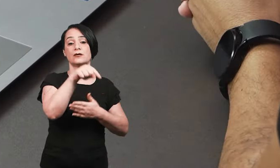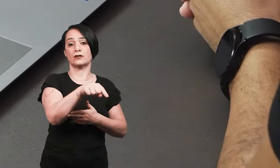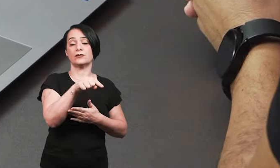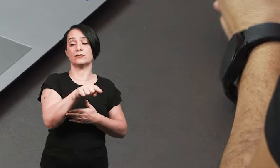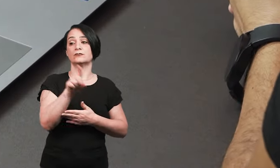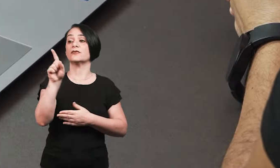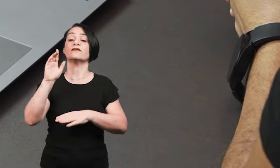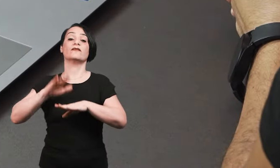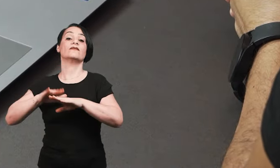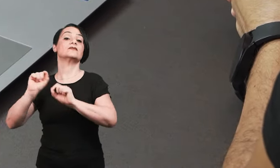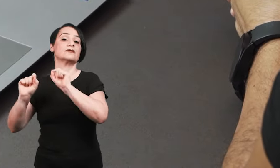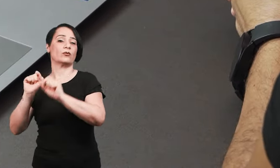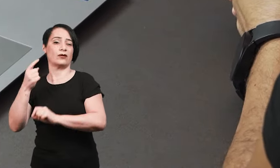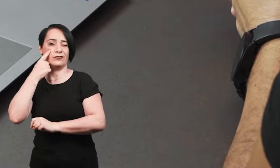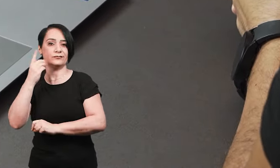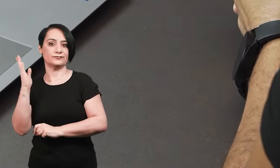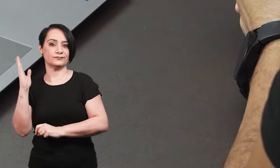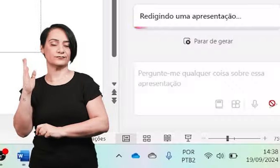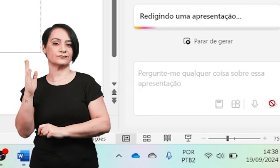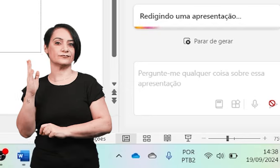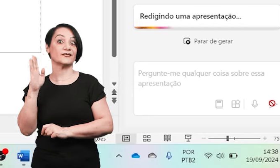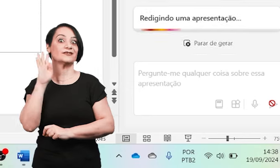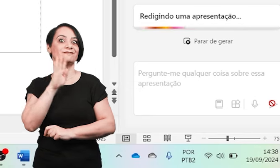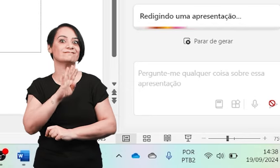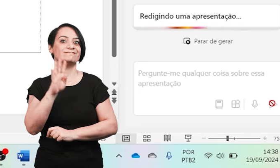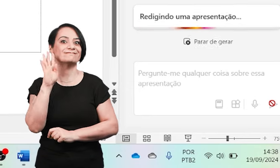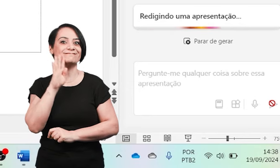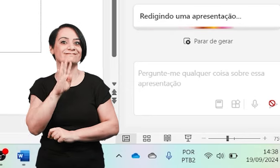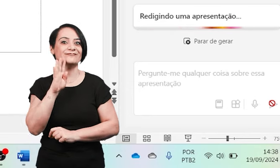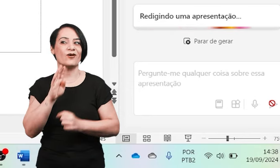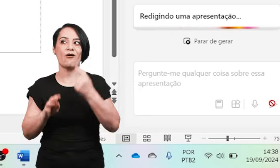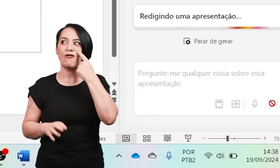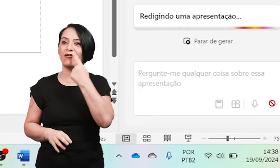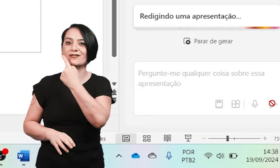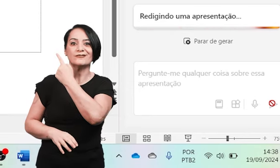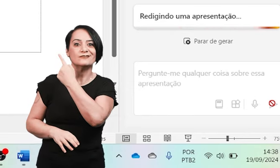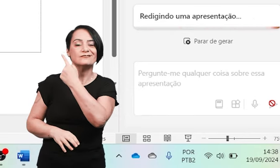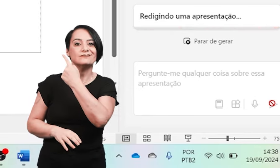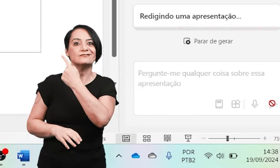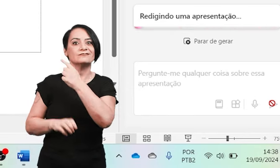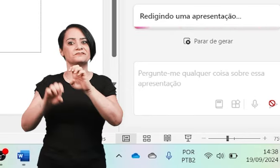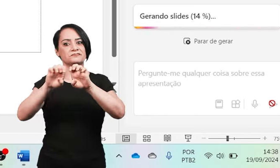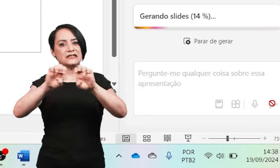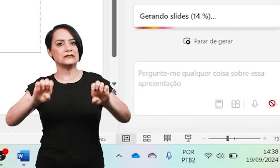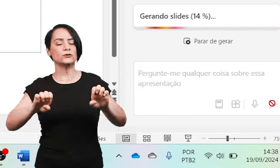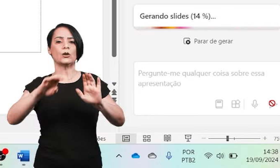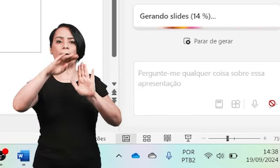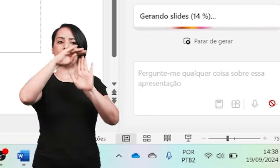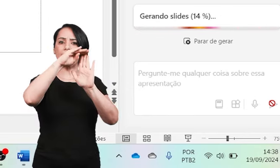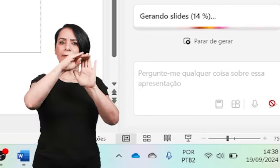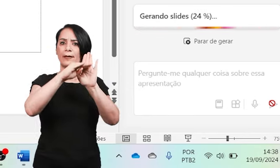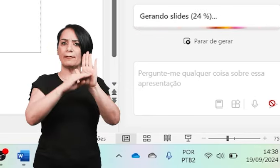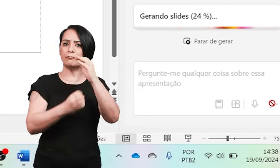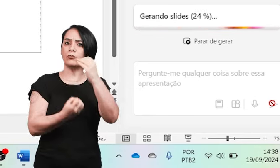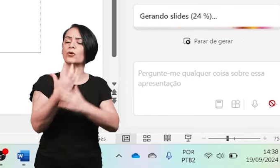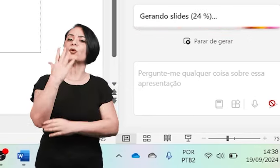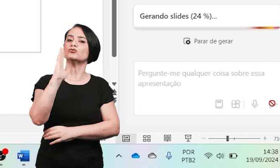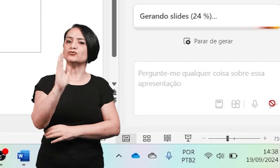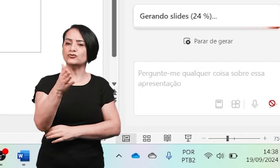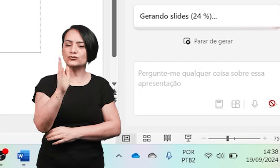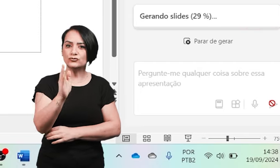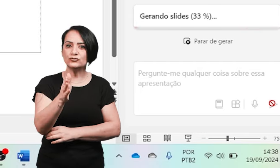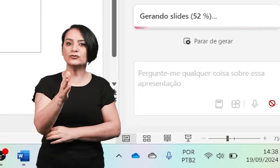vamos ver o que que ele vai fazer pra gente. Olha só que legal, gente. Ele já criou uma estrutura de tópicos da minha